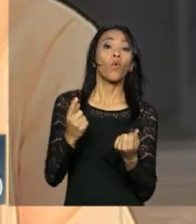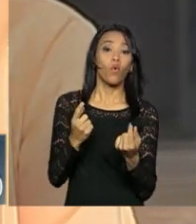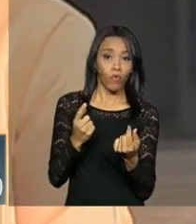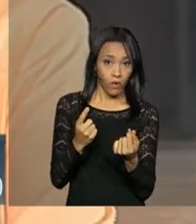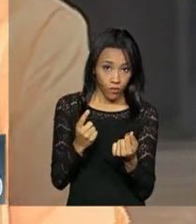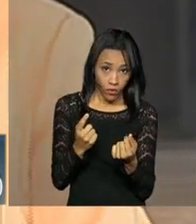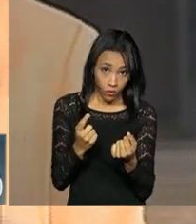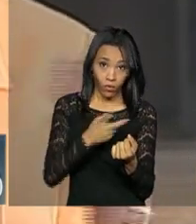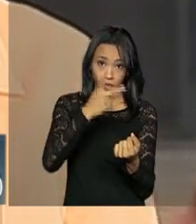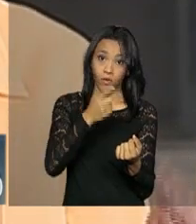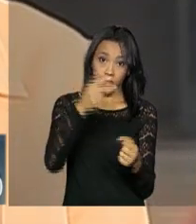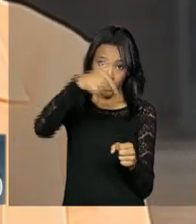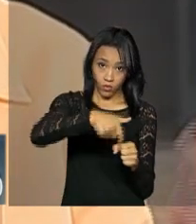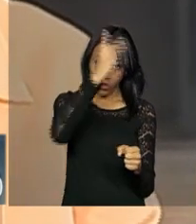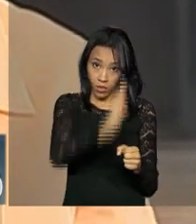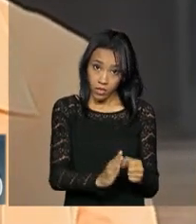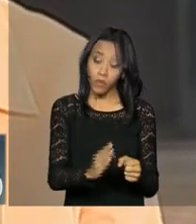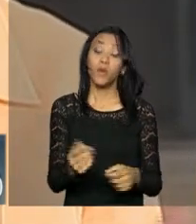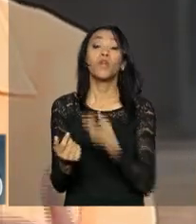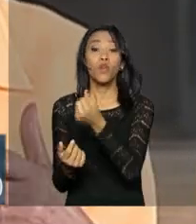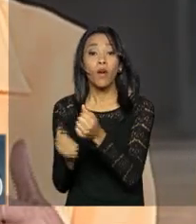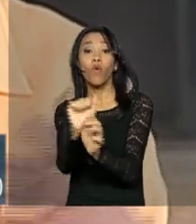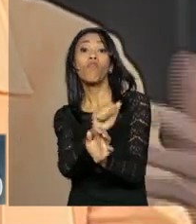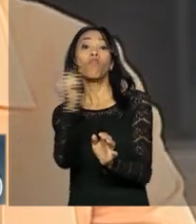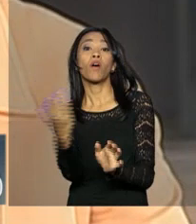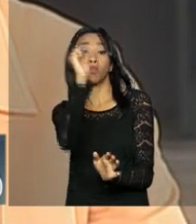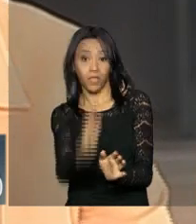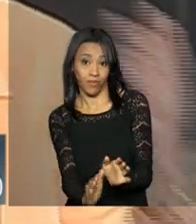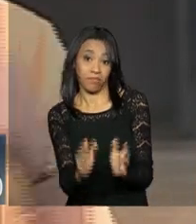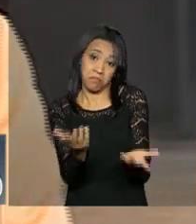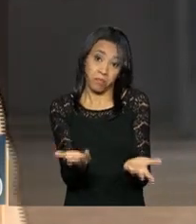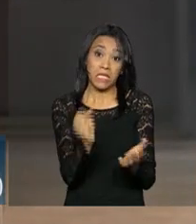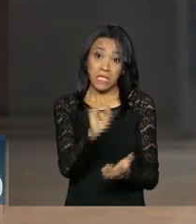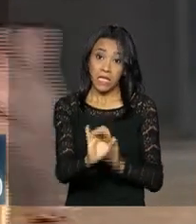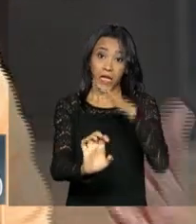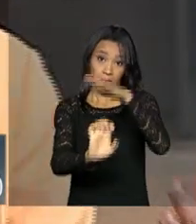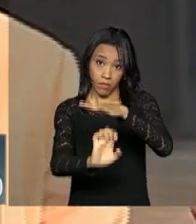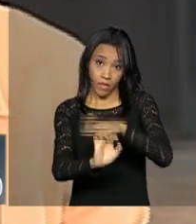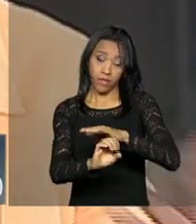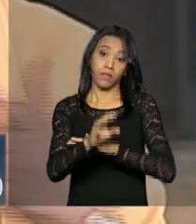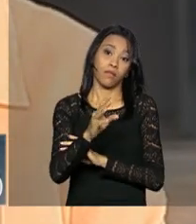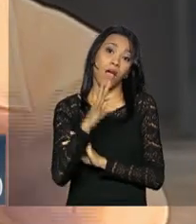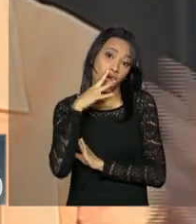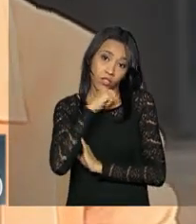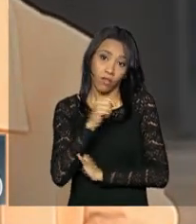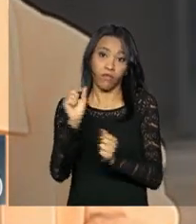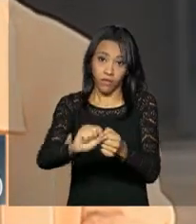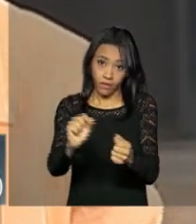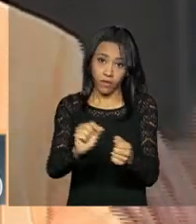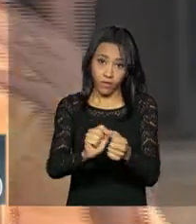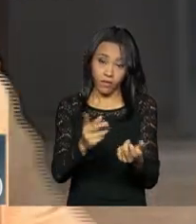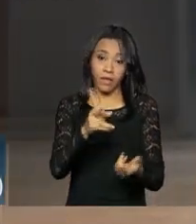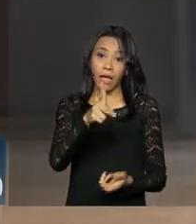praticado no Brasil e o preço praticado lá fora. Então, se a Petrobras houver por bem fazê-lo, é o caso